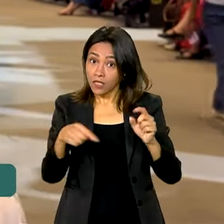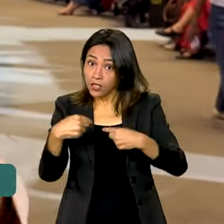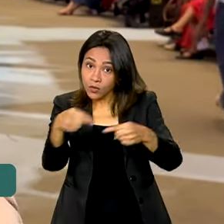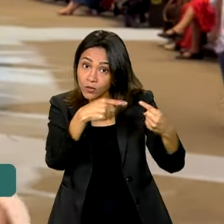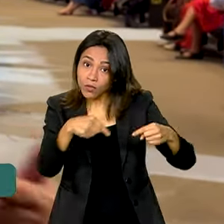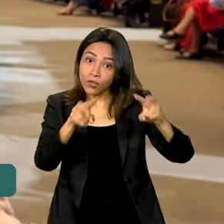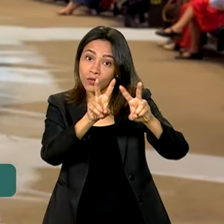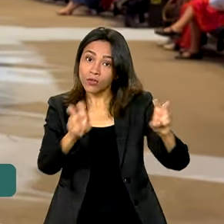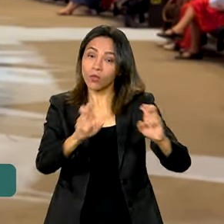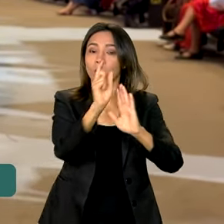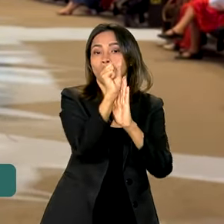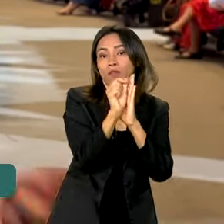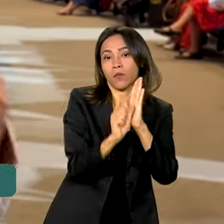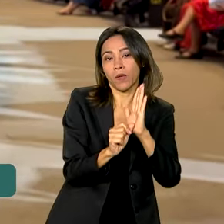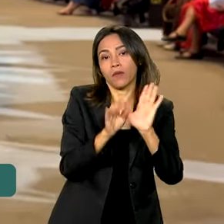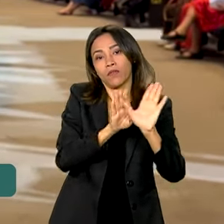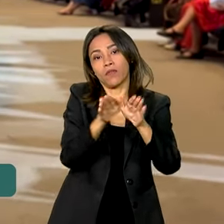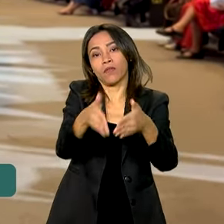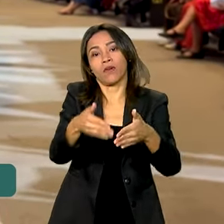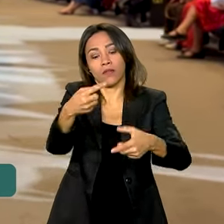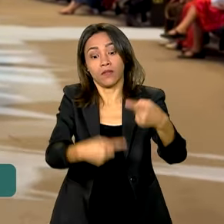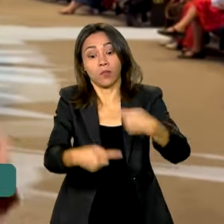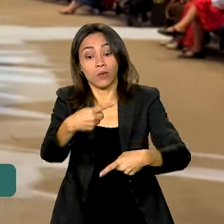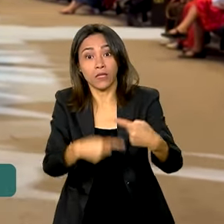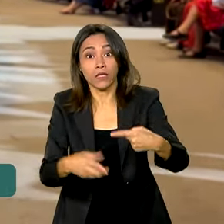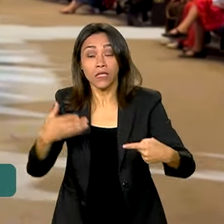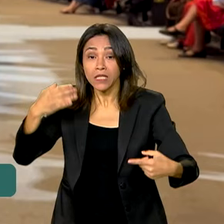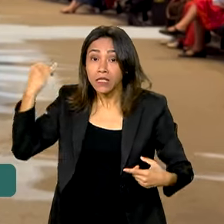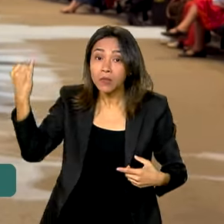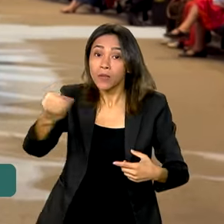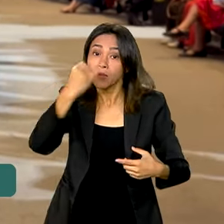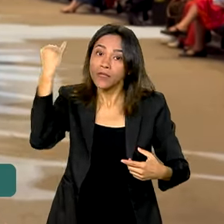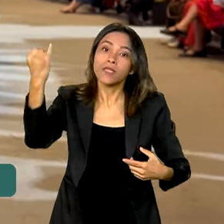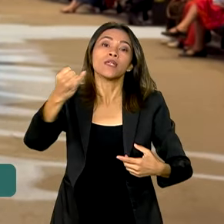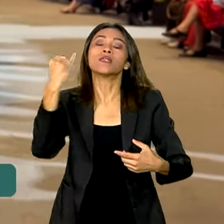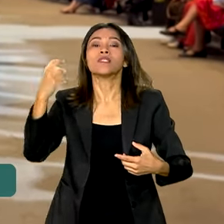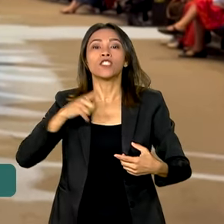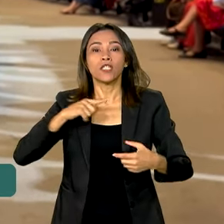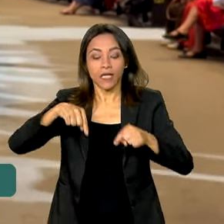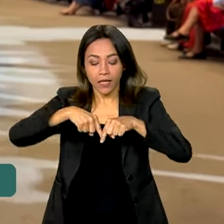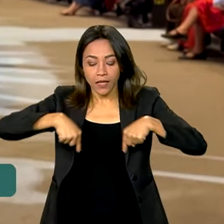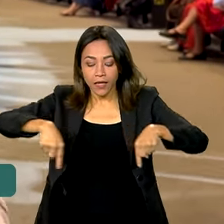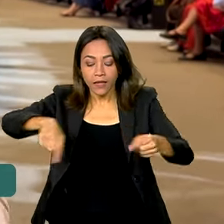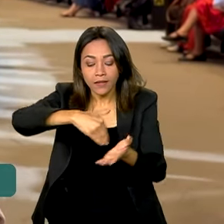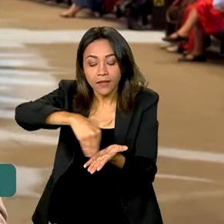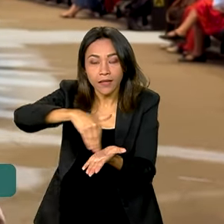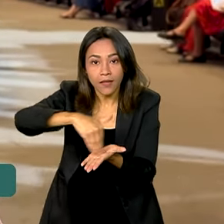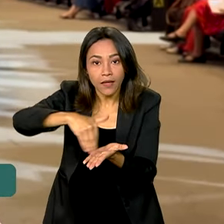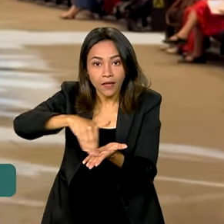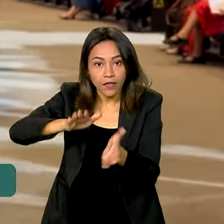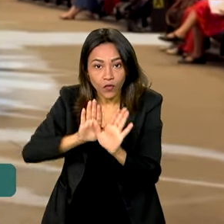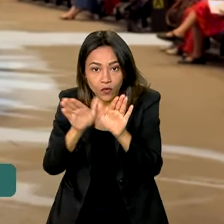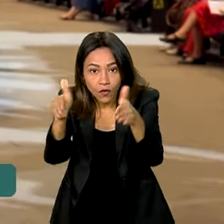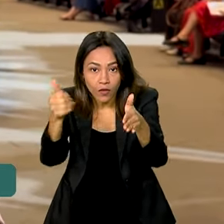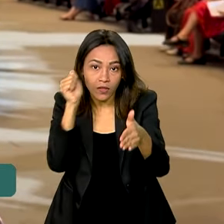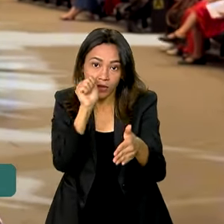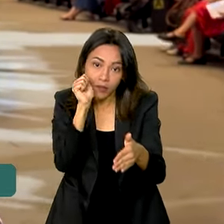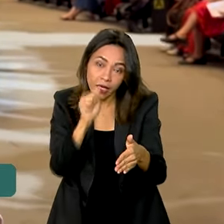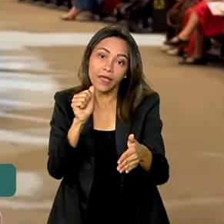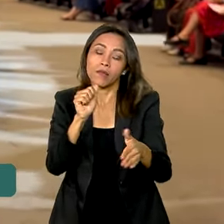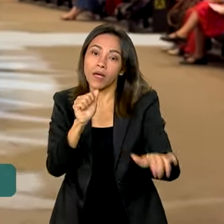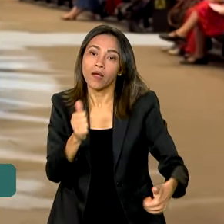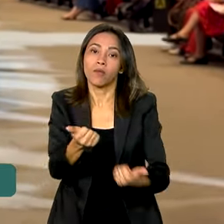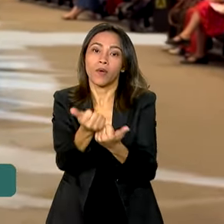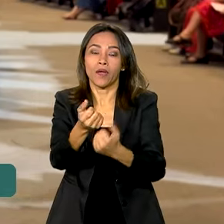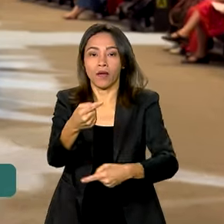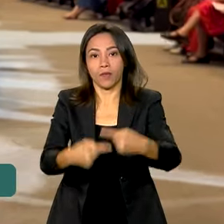para as políticas para as mulheres, a importância de ter secretarias de mulheres nos municípios, no fortalecimento de toda a política